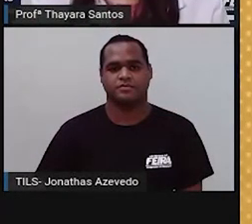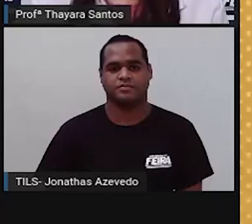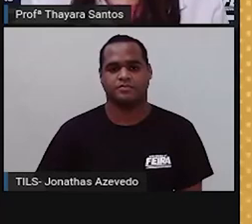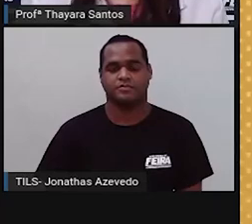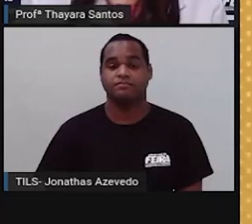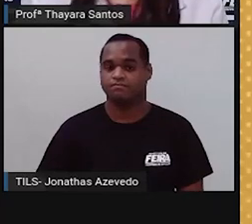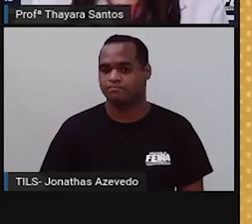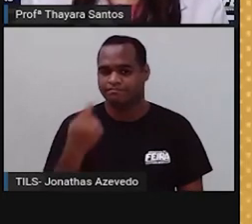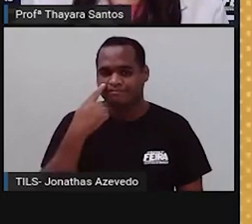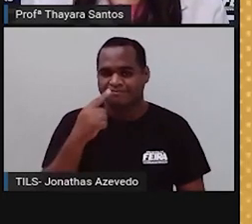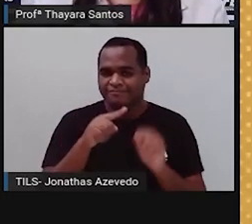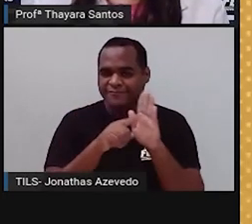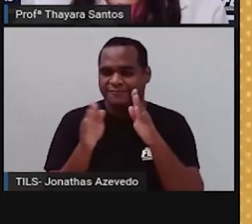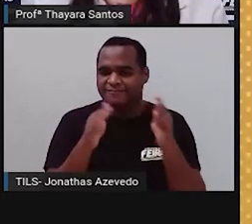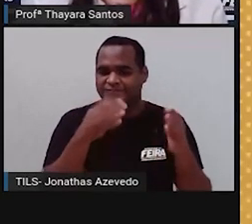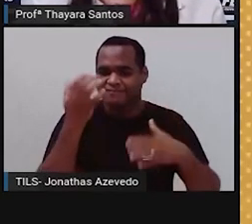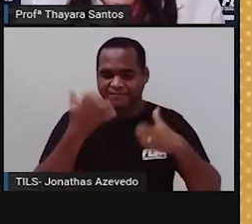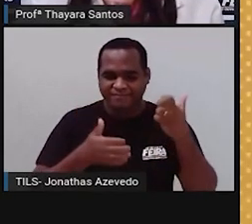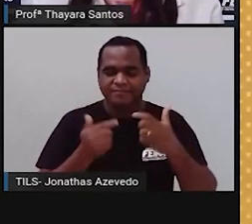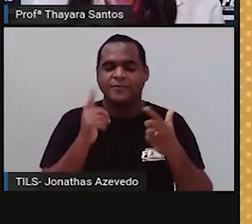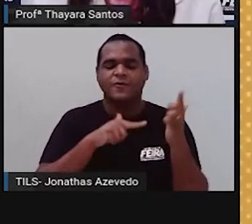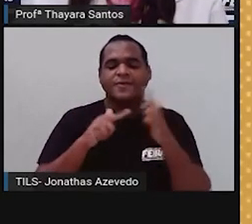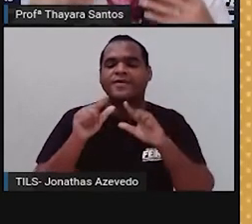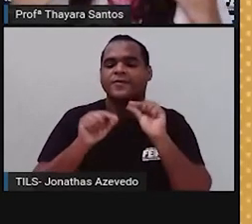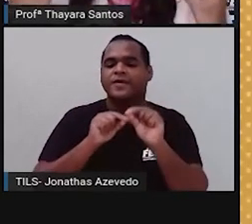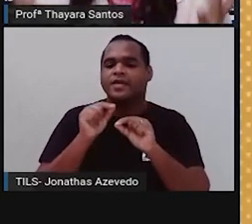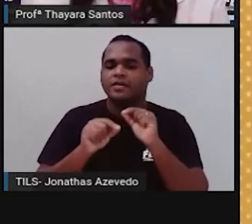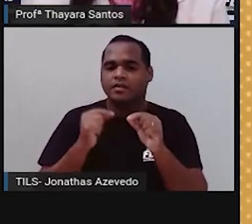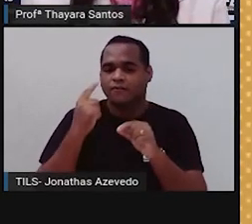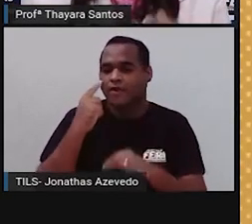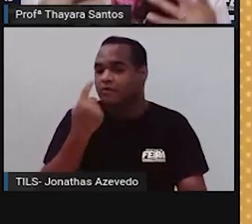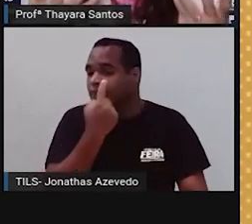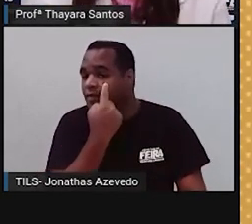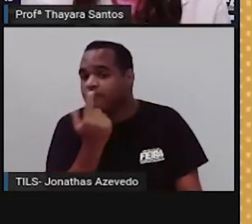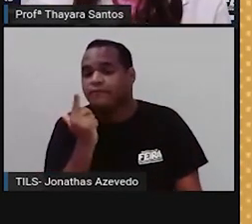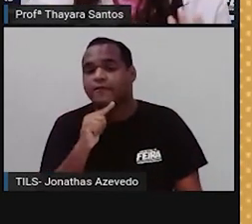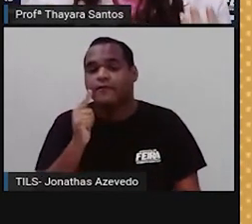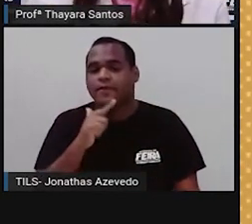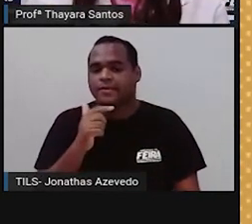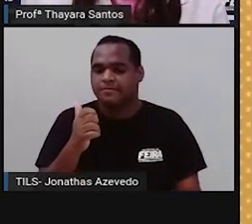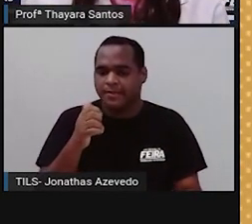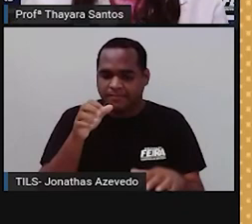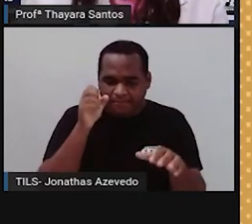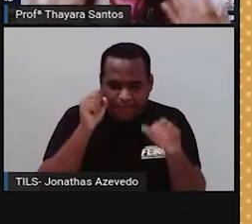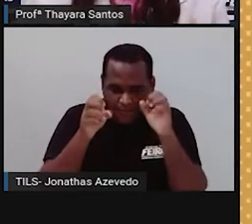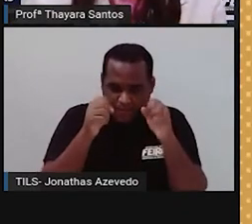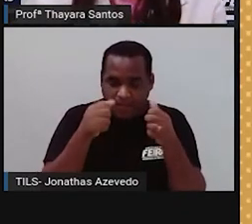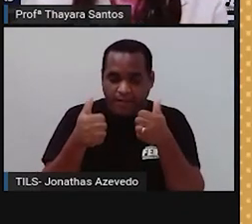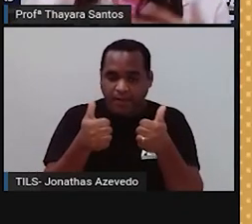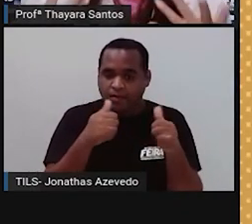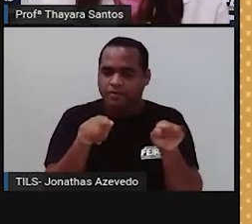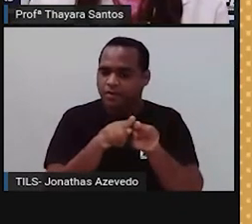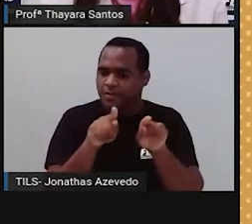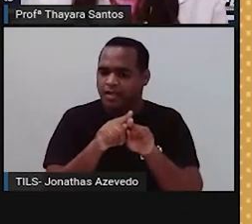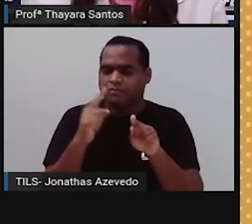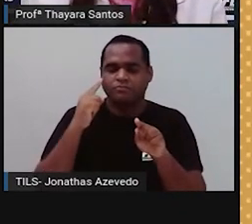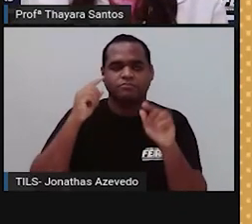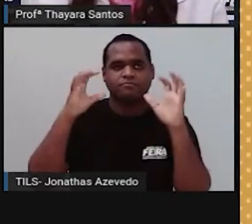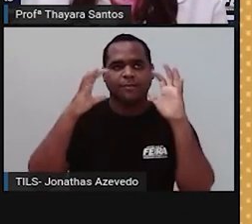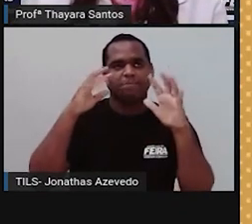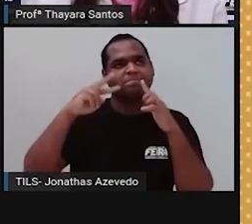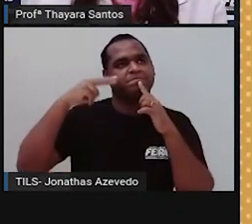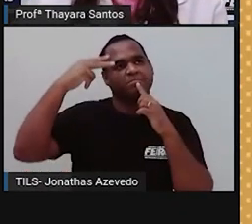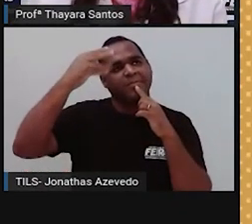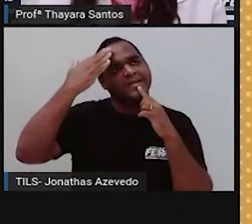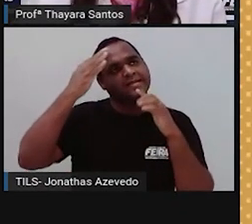Então aí no vídeo a gente conseguiu ver como é que o nosso olho consegue receber esse estímulo e o nosso cérebro interpretar